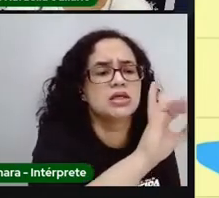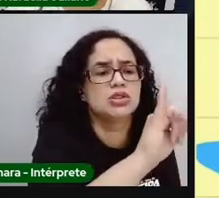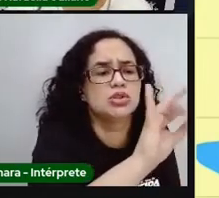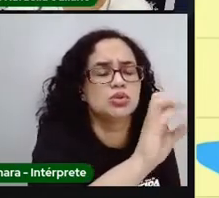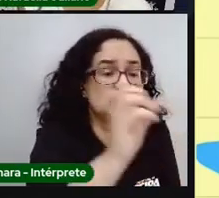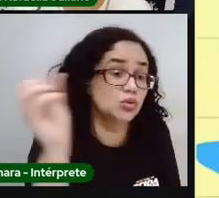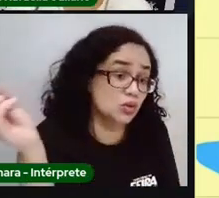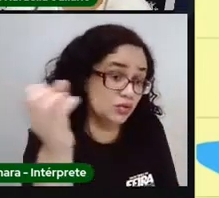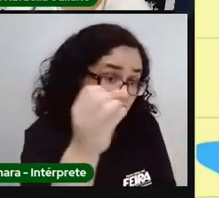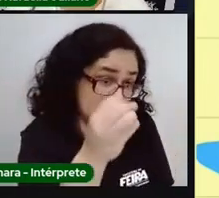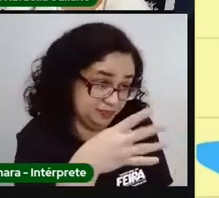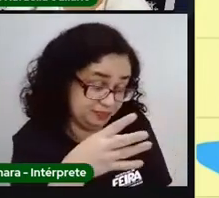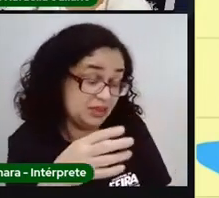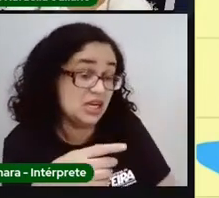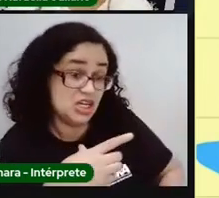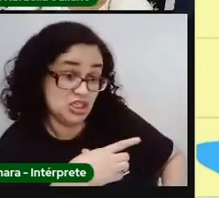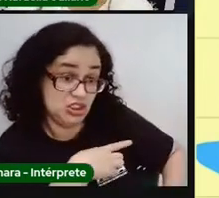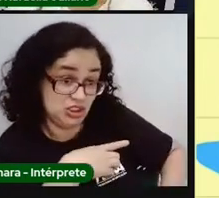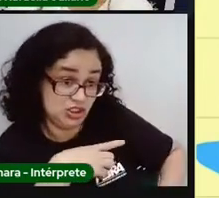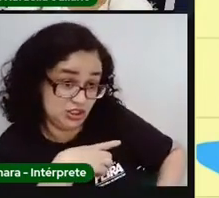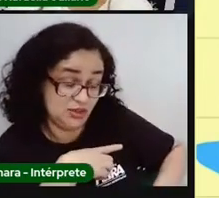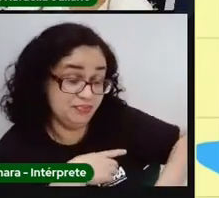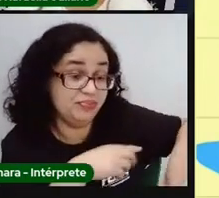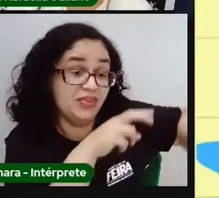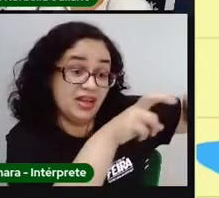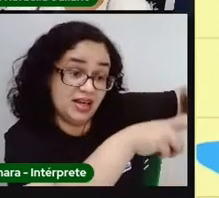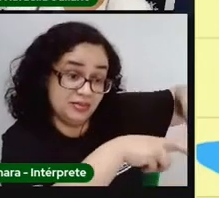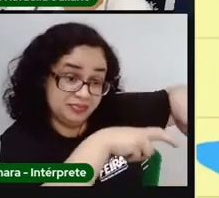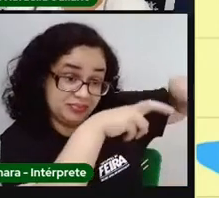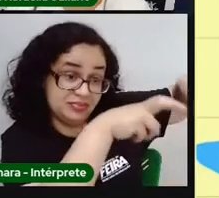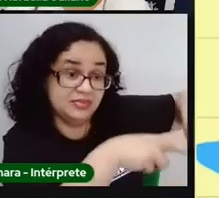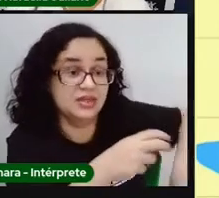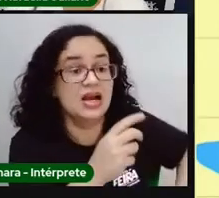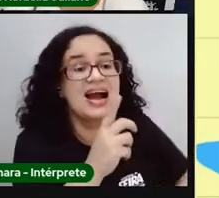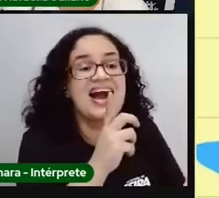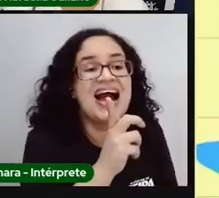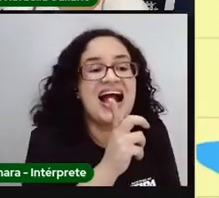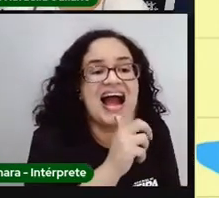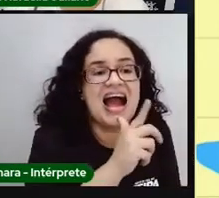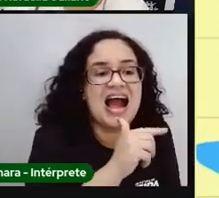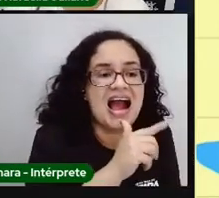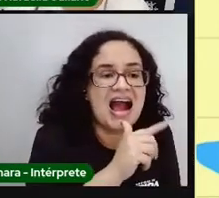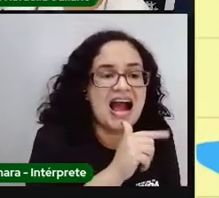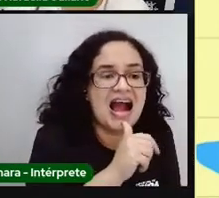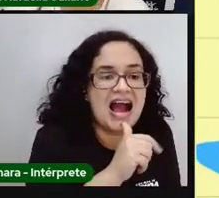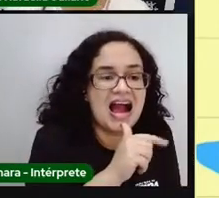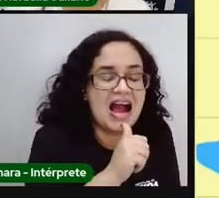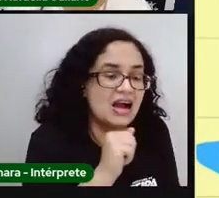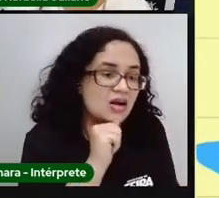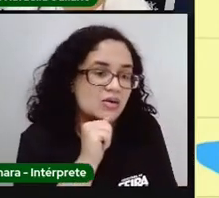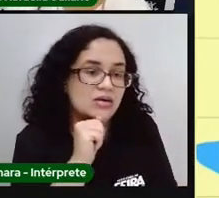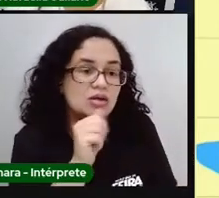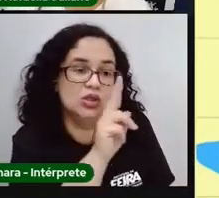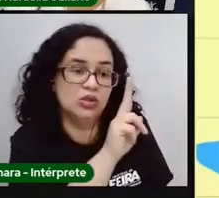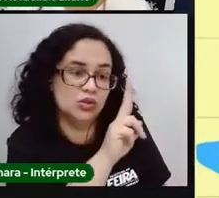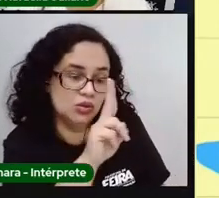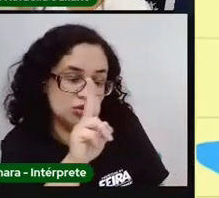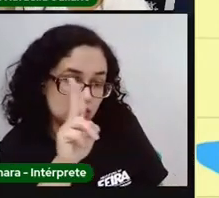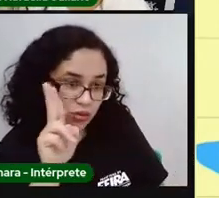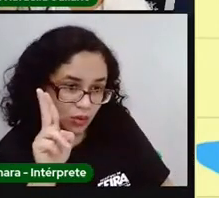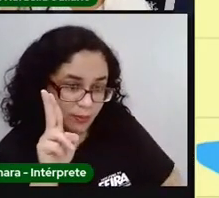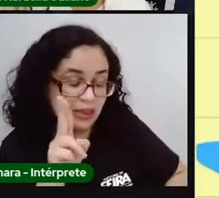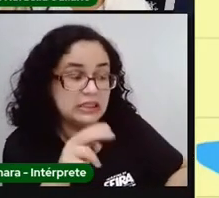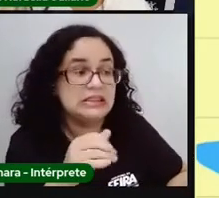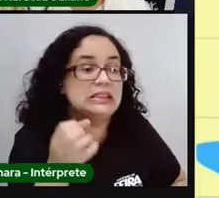sítio e o dono do sítio, ele produzia uma água ardente, uma cachaça chamada Sítio Novo. E por causa